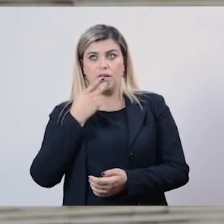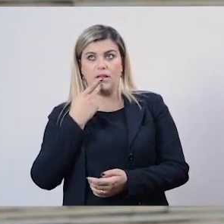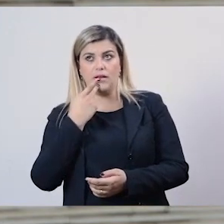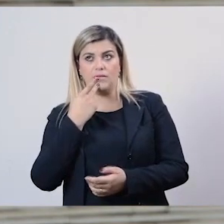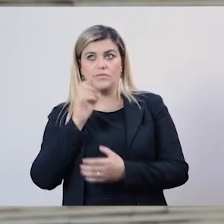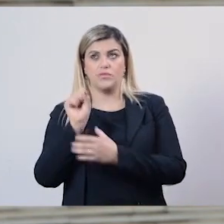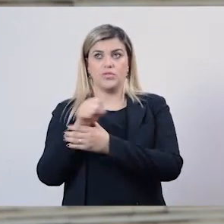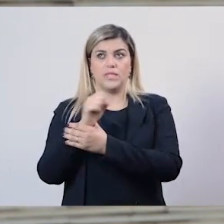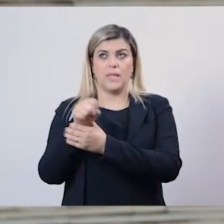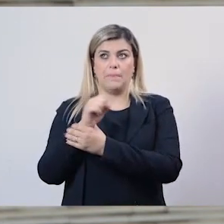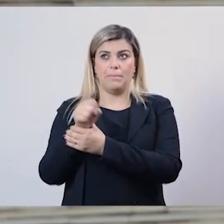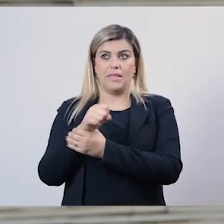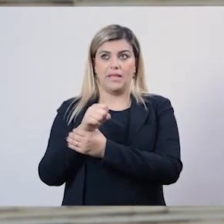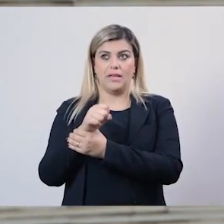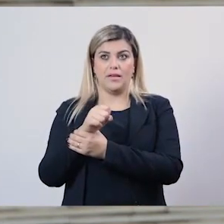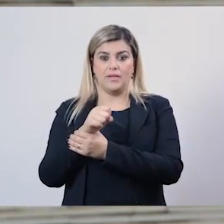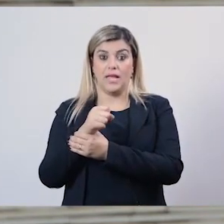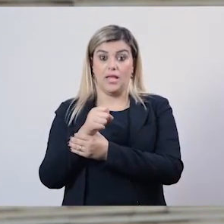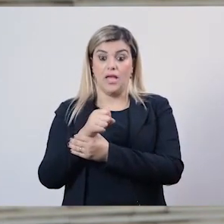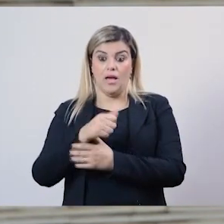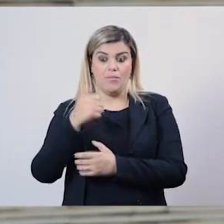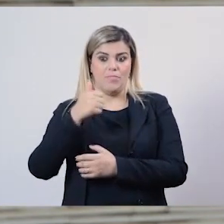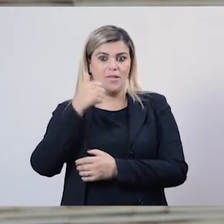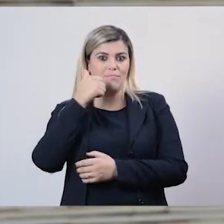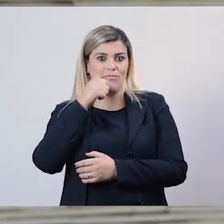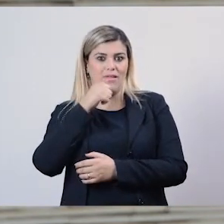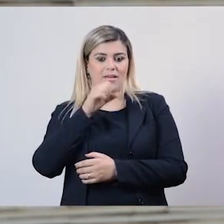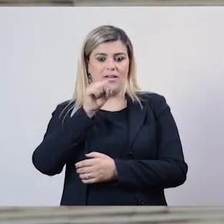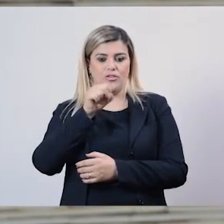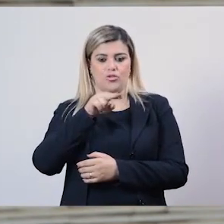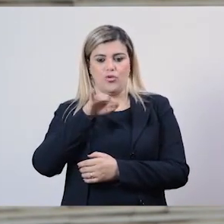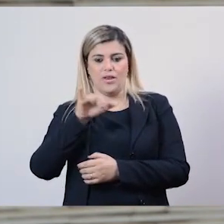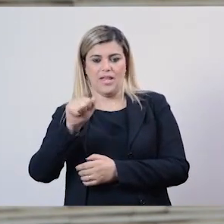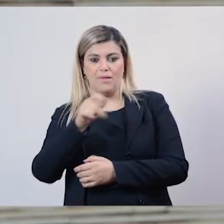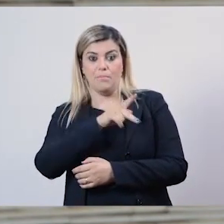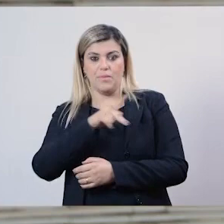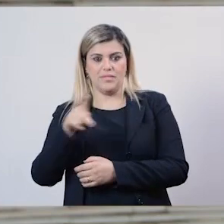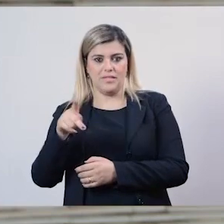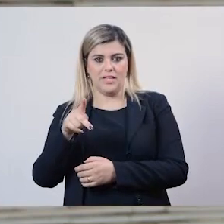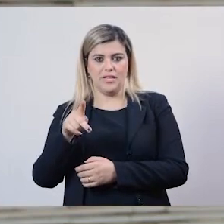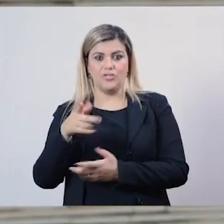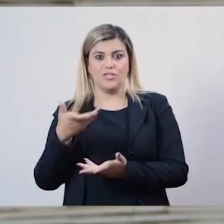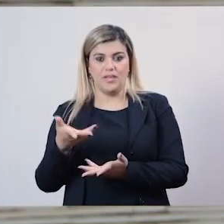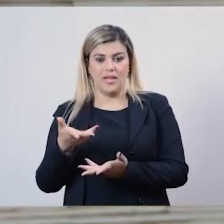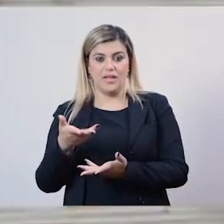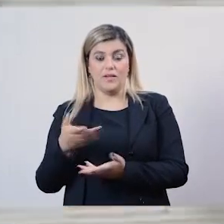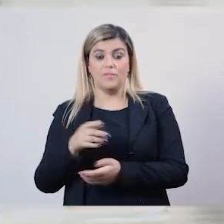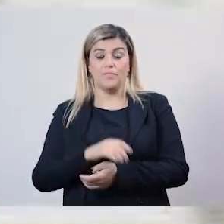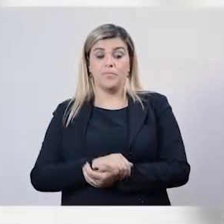sem falar de Sônia Guzman, que foi a primeira presidente, e de Rui Galarte de Menezes, que foi o segundo presidente.